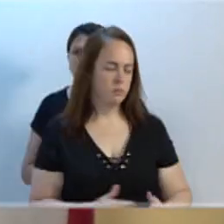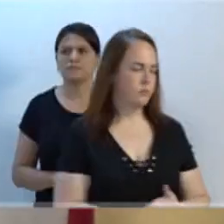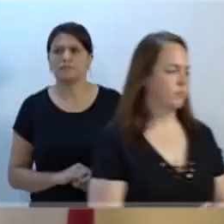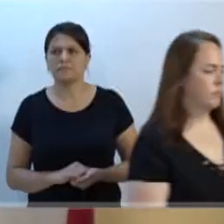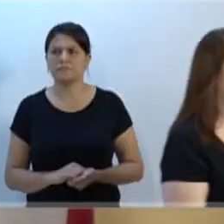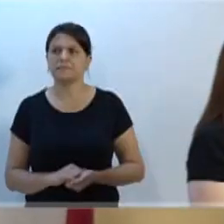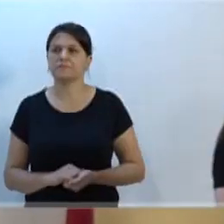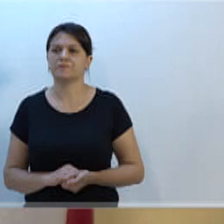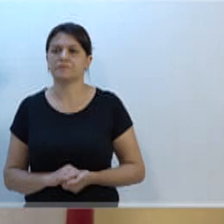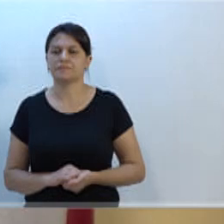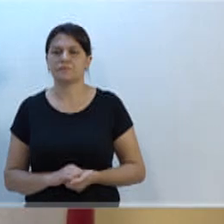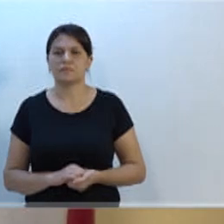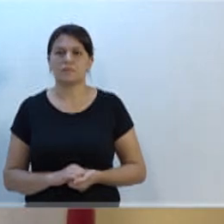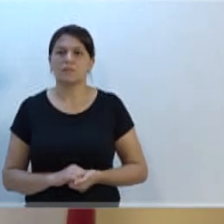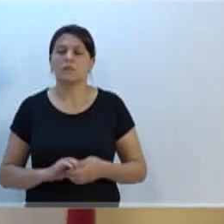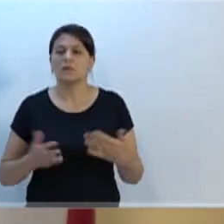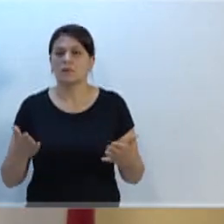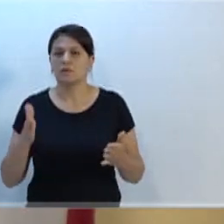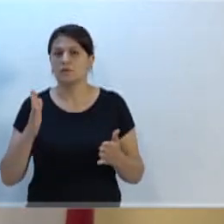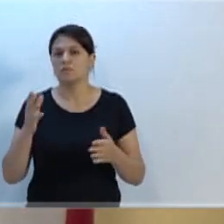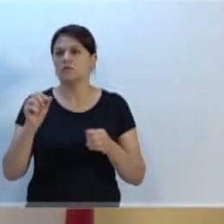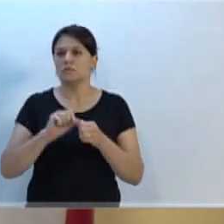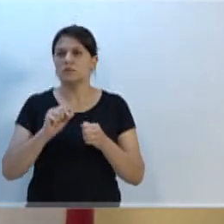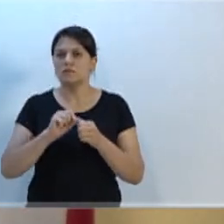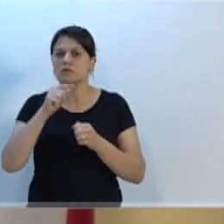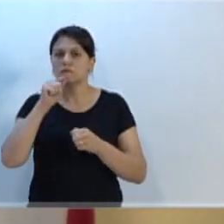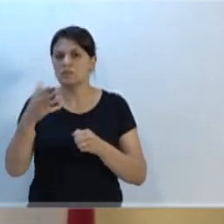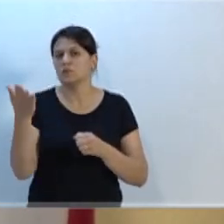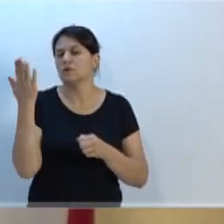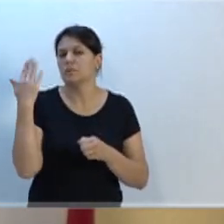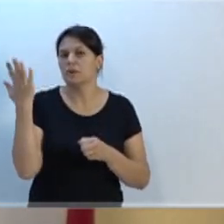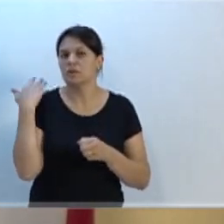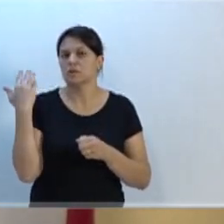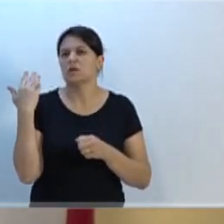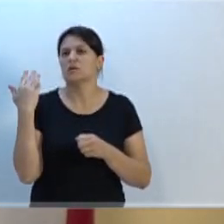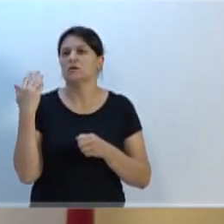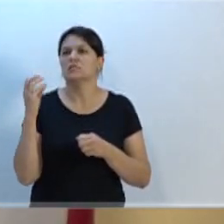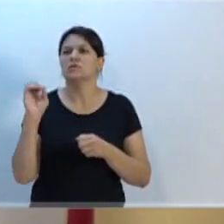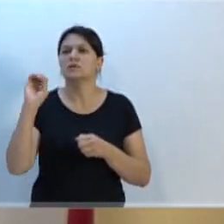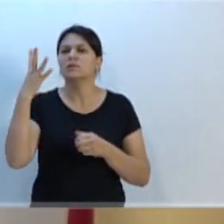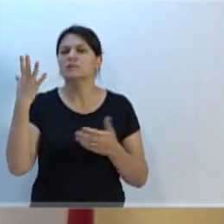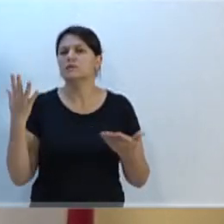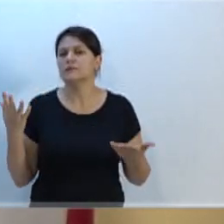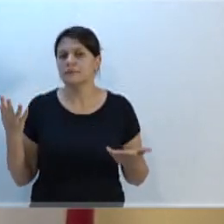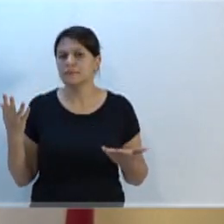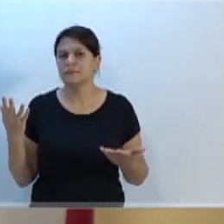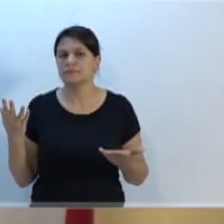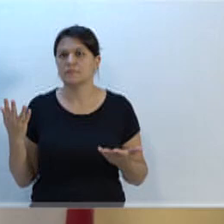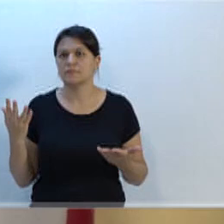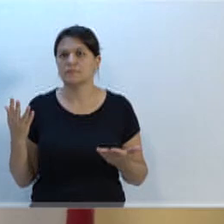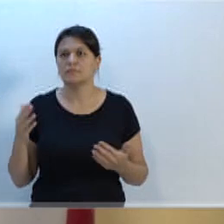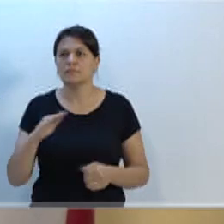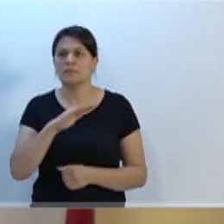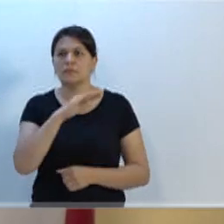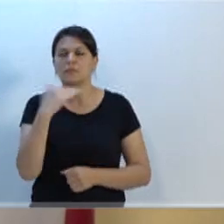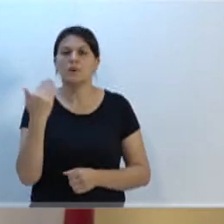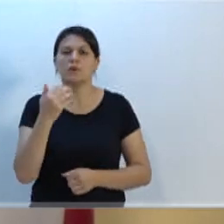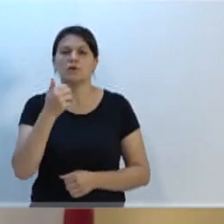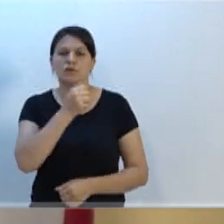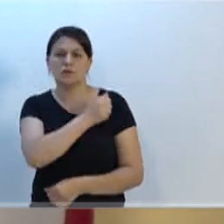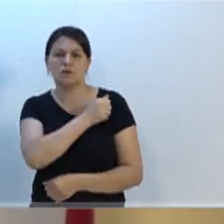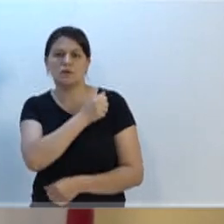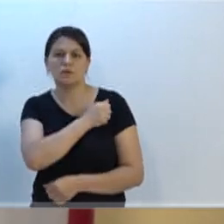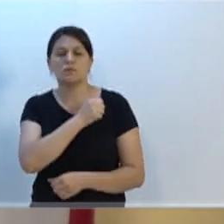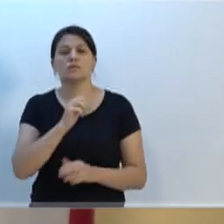esse contato, era para ser na semana passada, em função do que aconteceu, a morte do estudante, nós